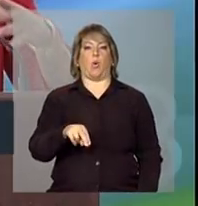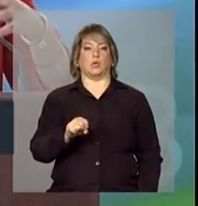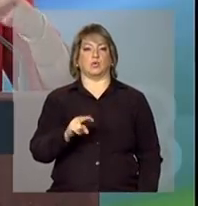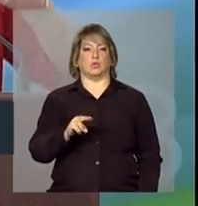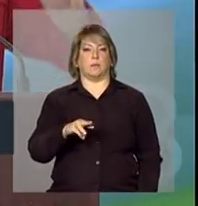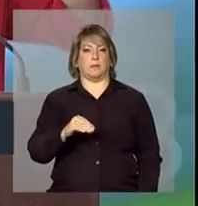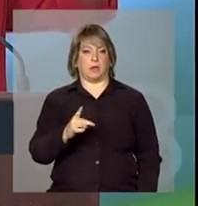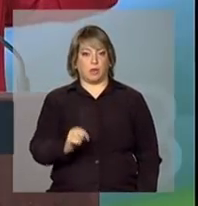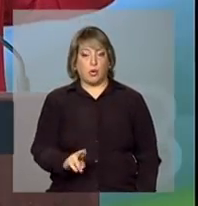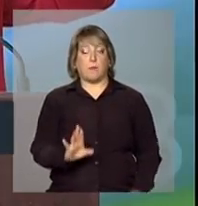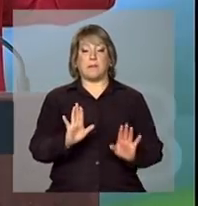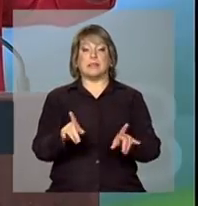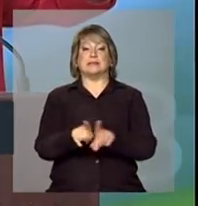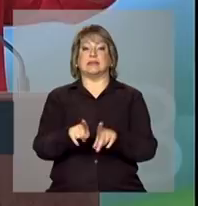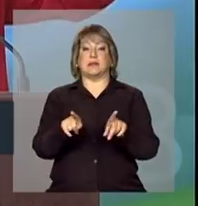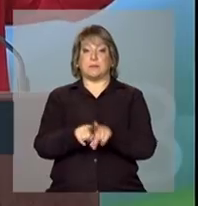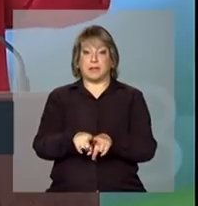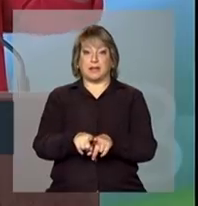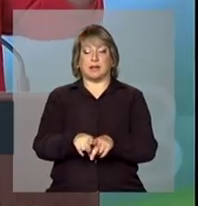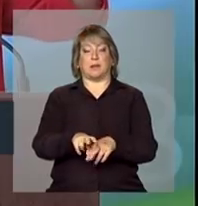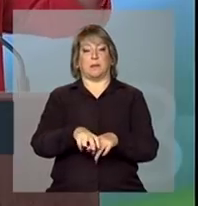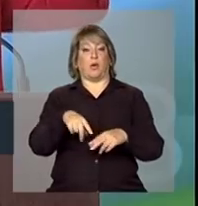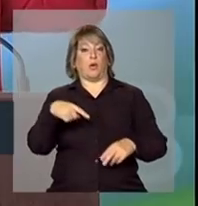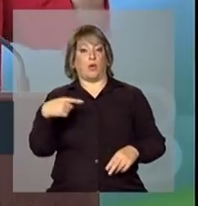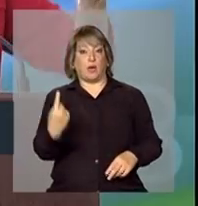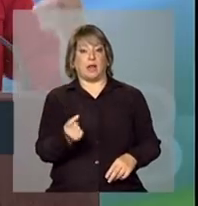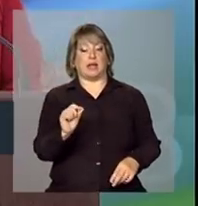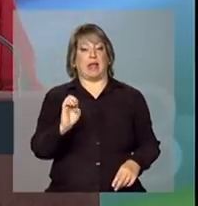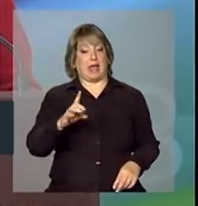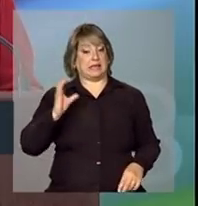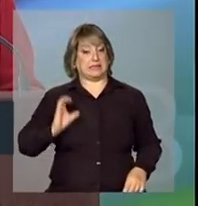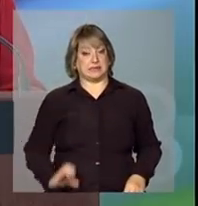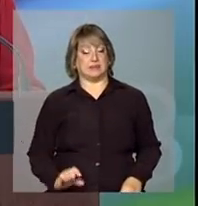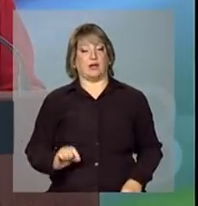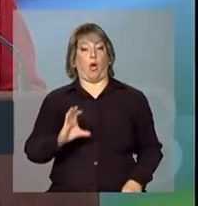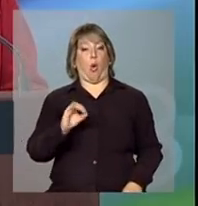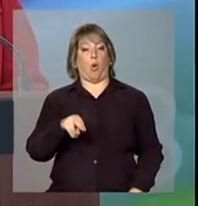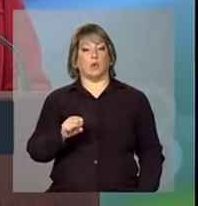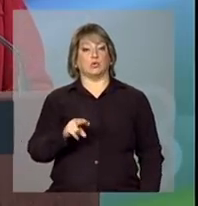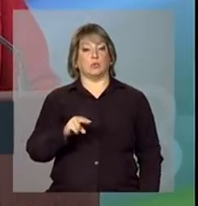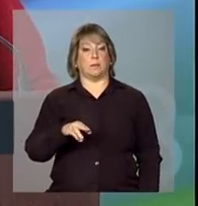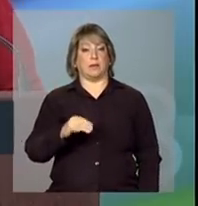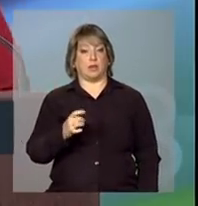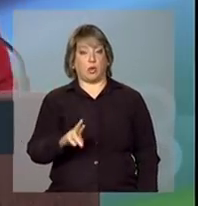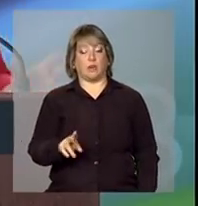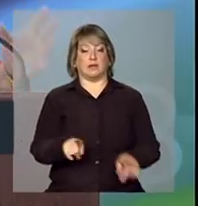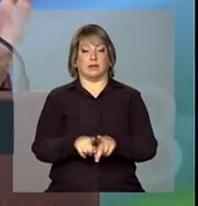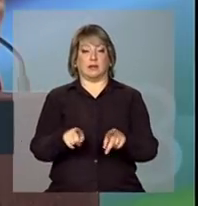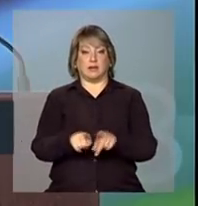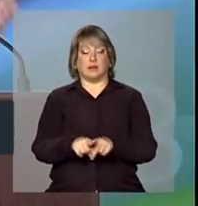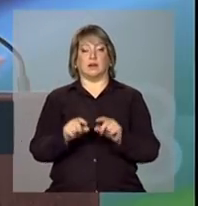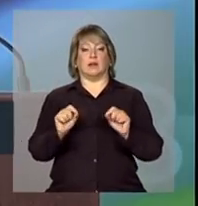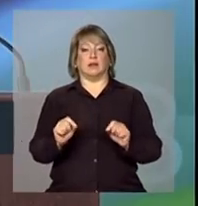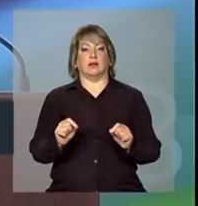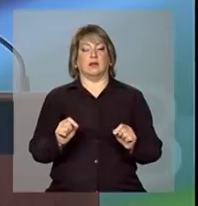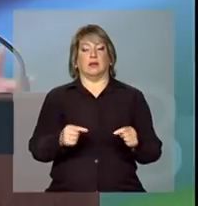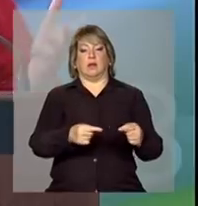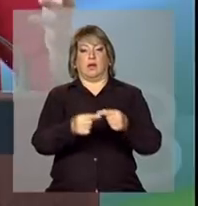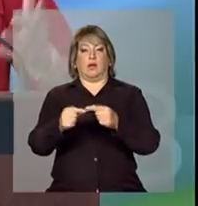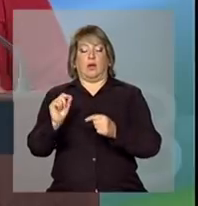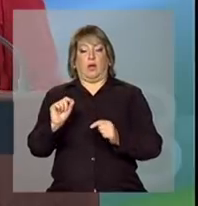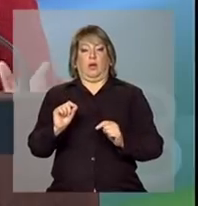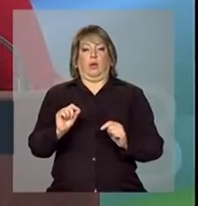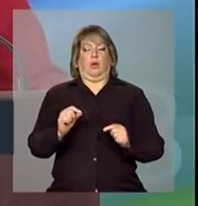por causa de serem cidadãos e consumidores, conformavam a riqueza de um